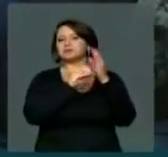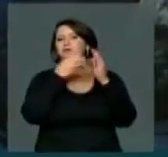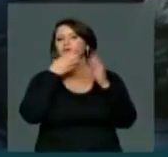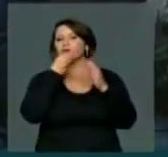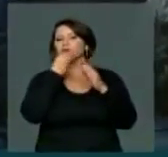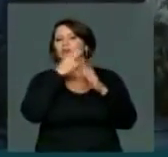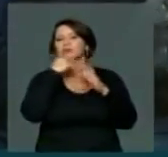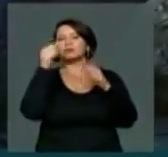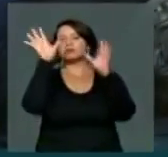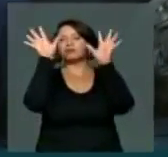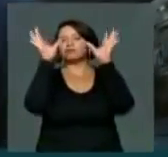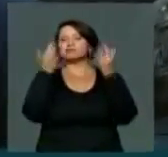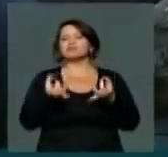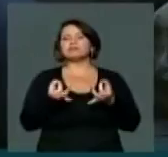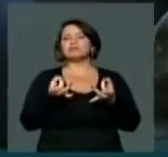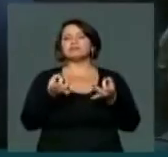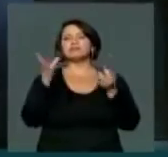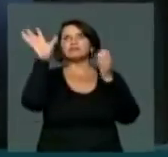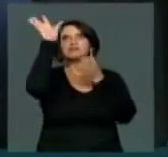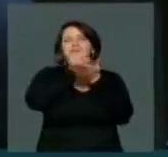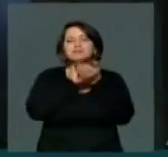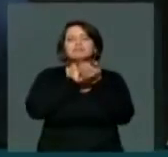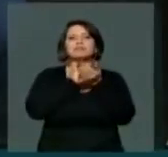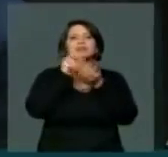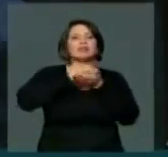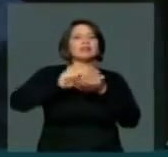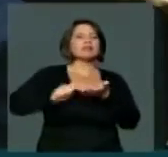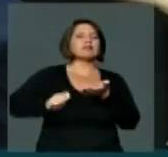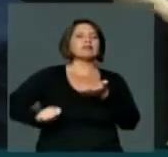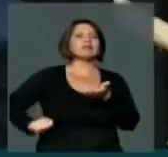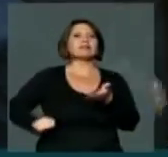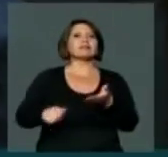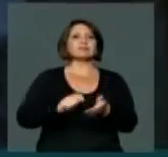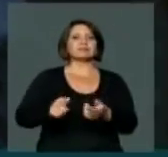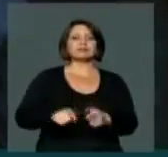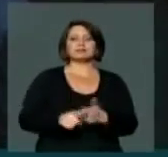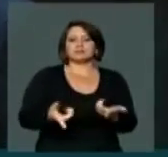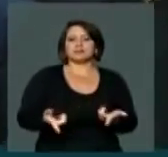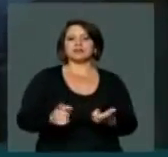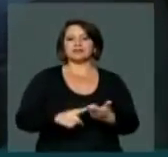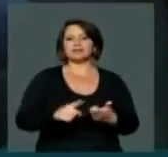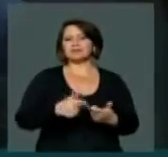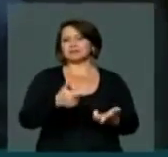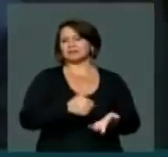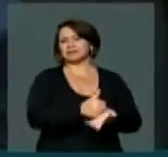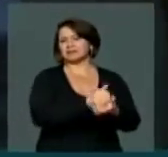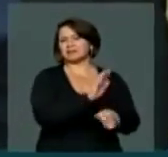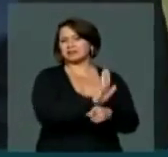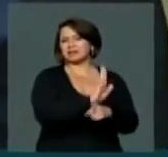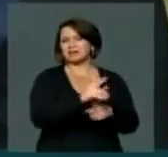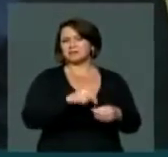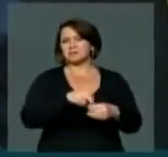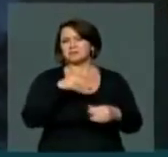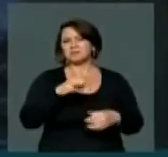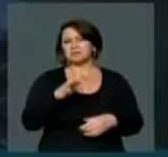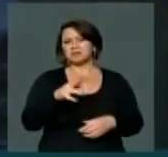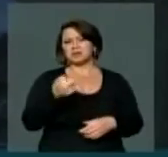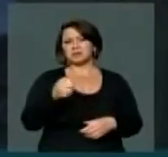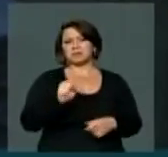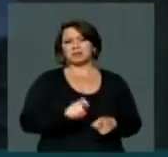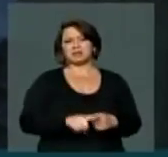criar conselheiro indicado pelo PT. Deputado Mendonça Filho, já aparelharam a Petrobras, já